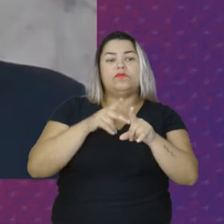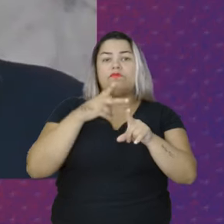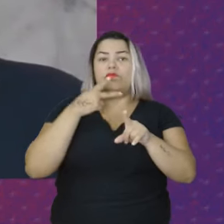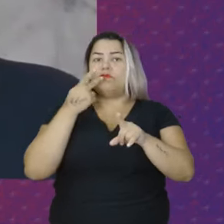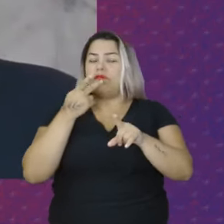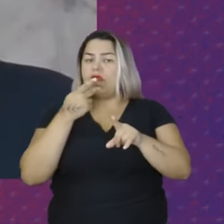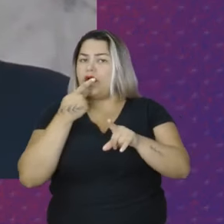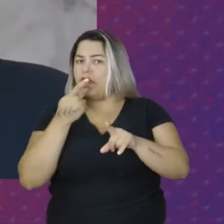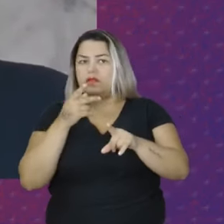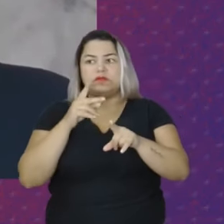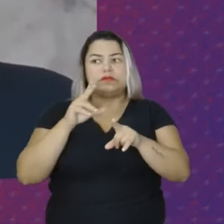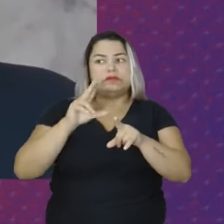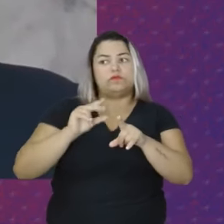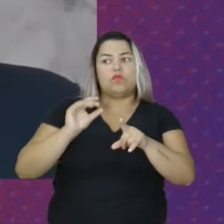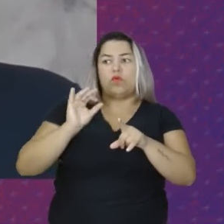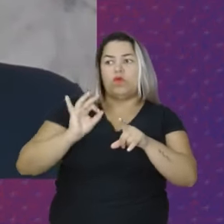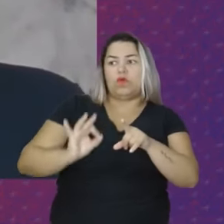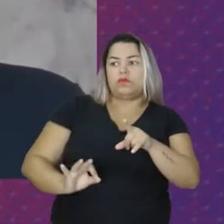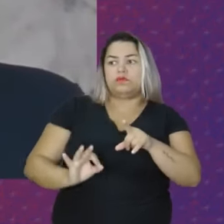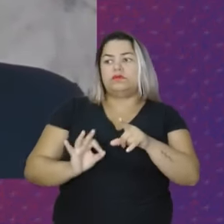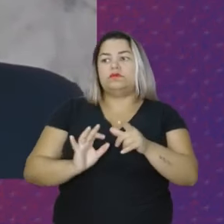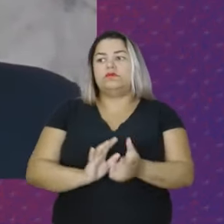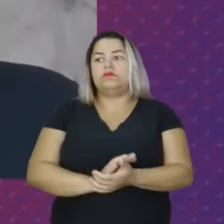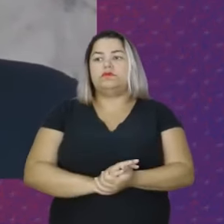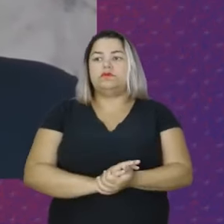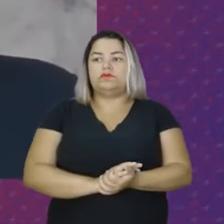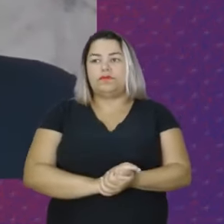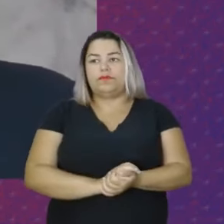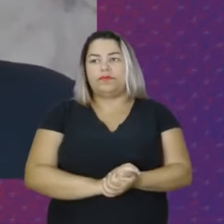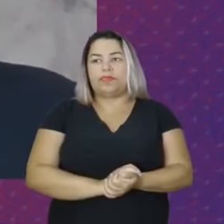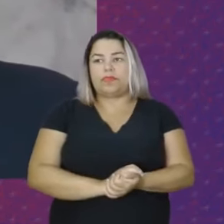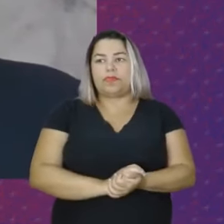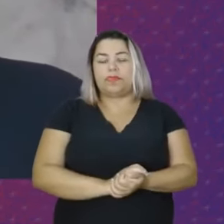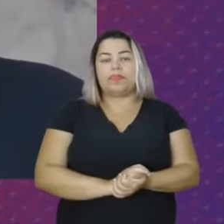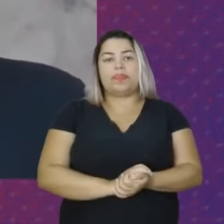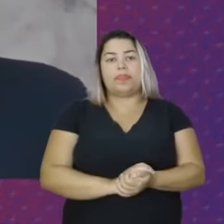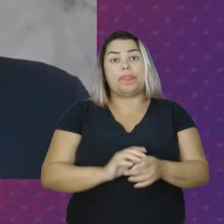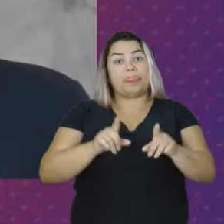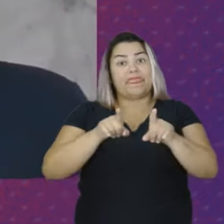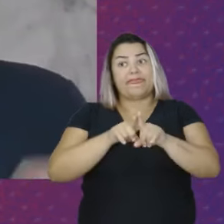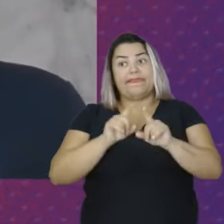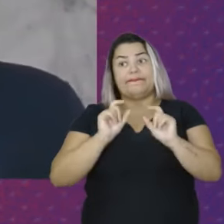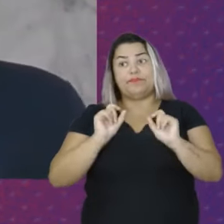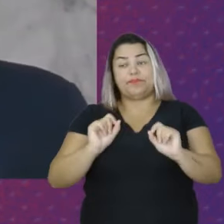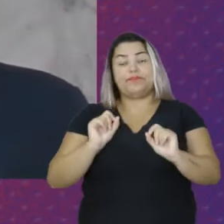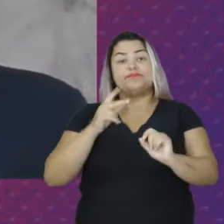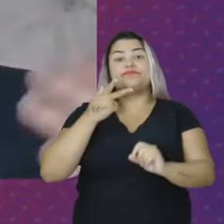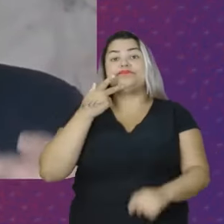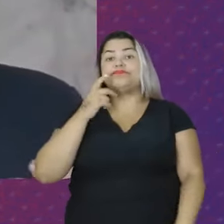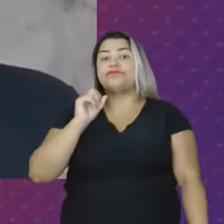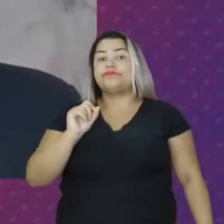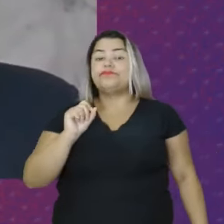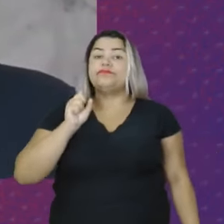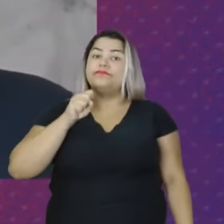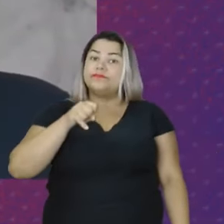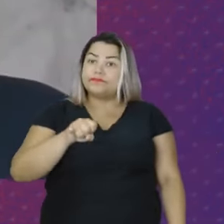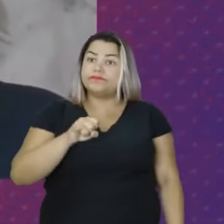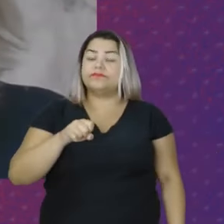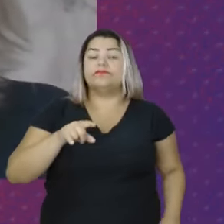inadequadas, de pressões para que se